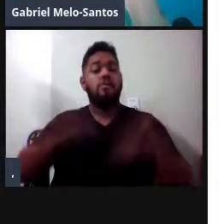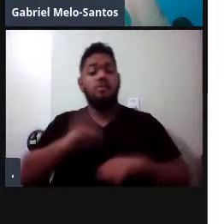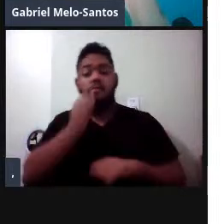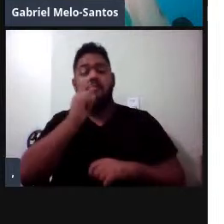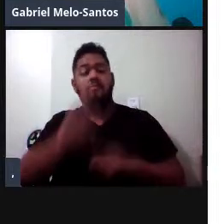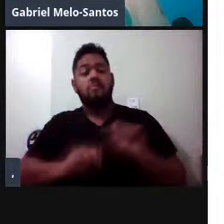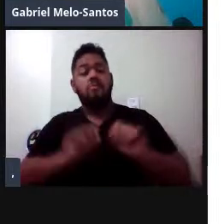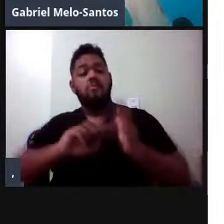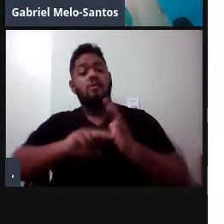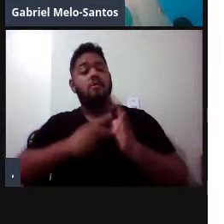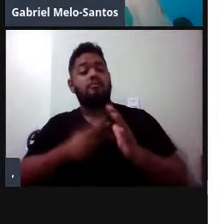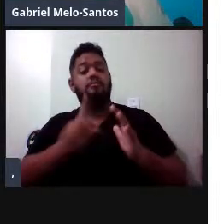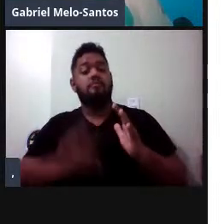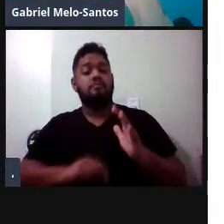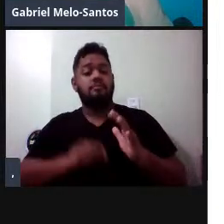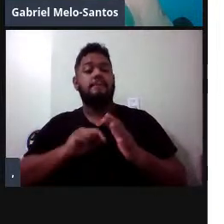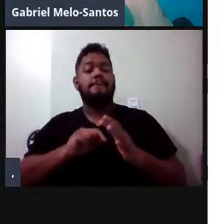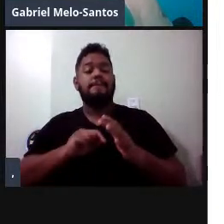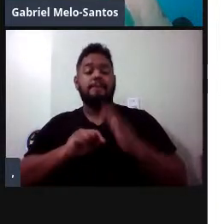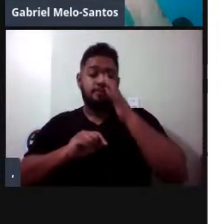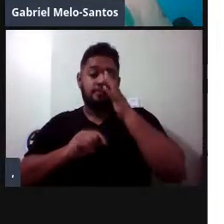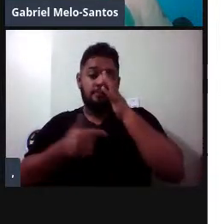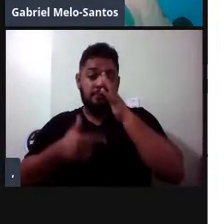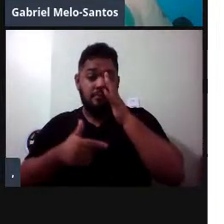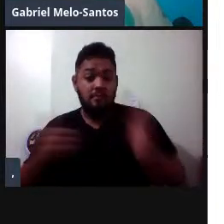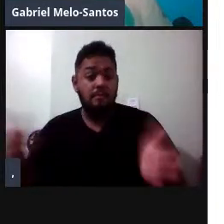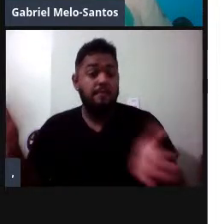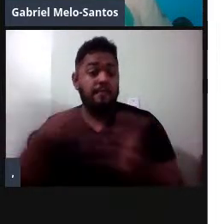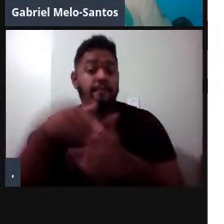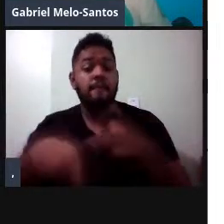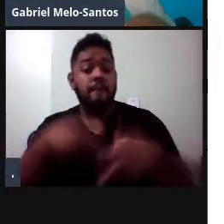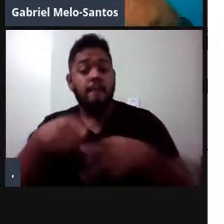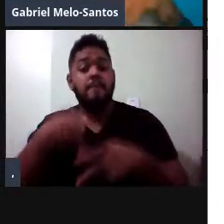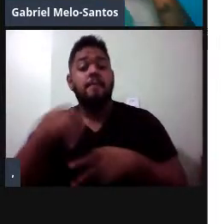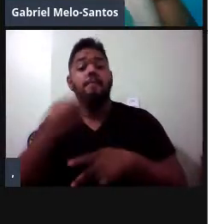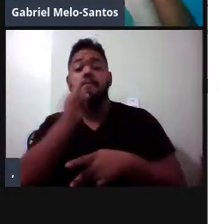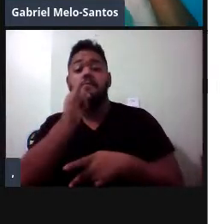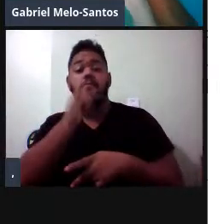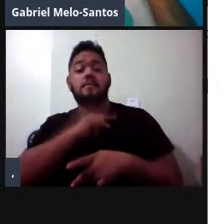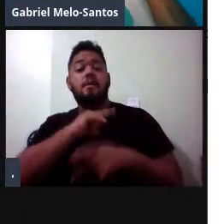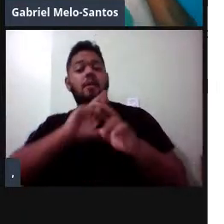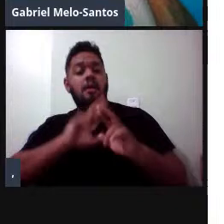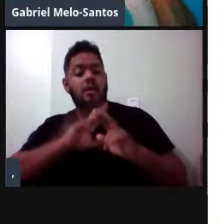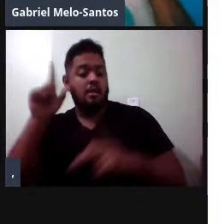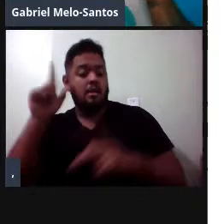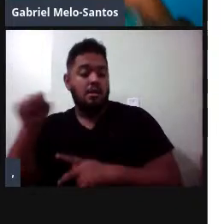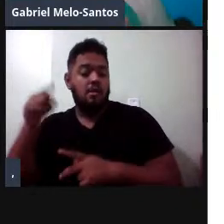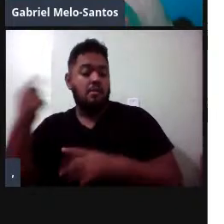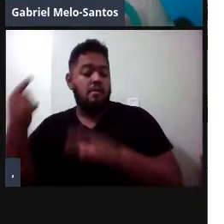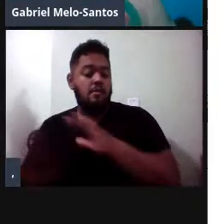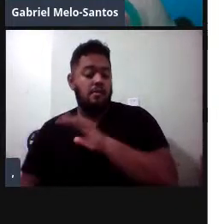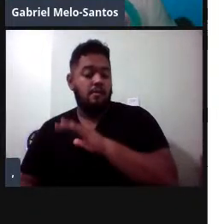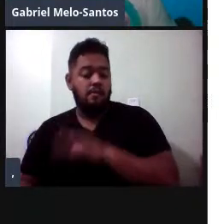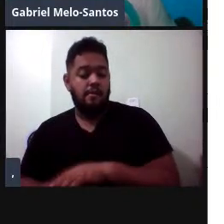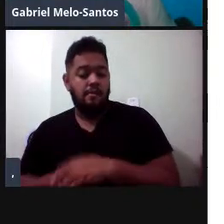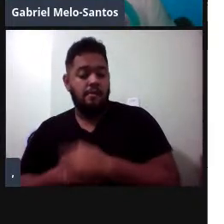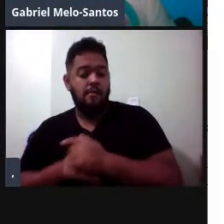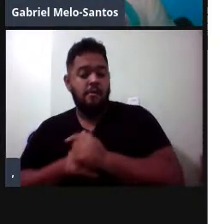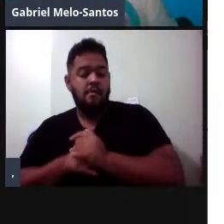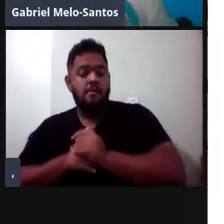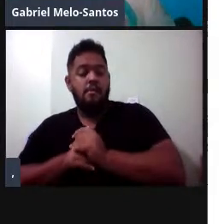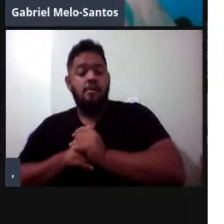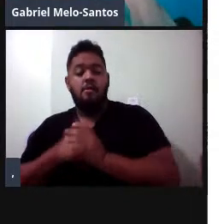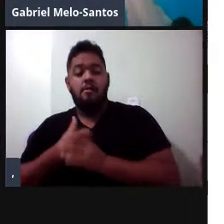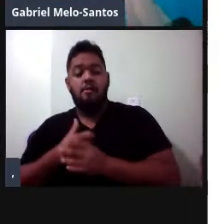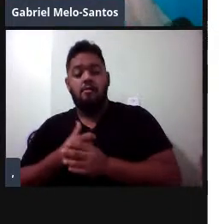elas foram as últimas populações a divergir, elas estão no extremo da distribuição da espécie e